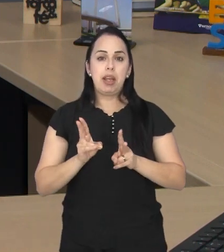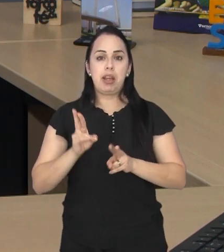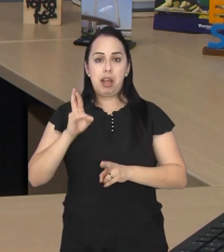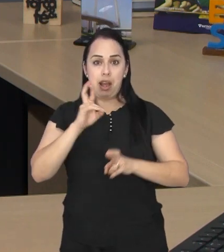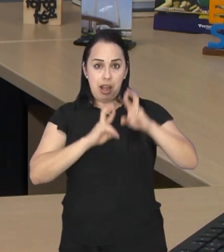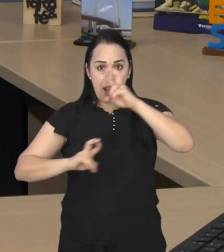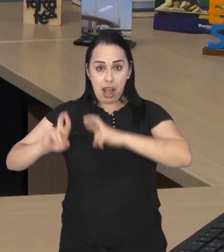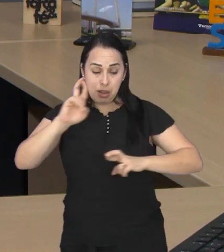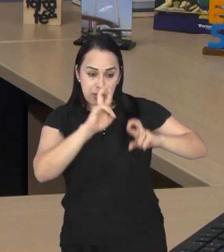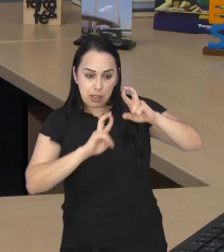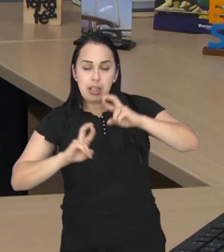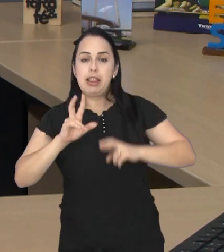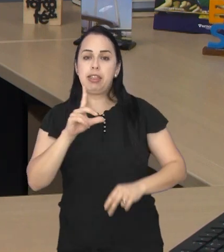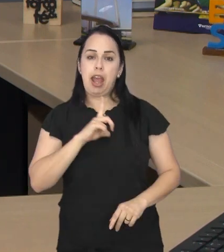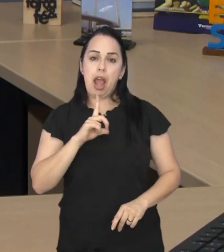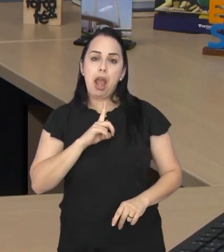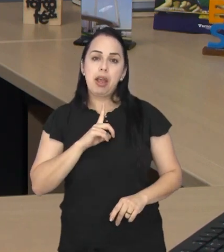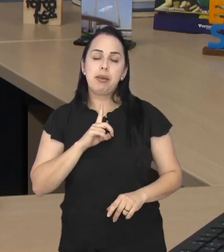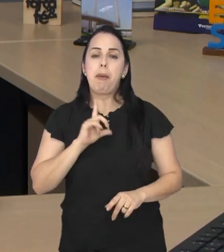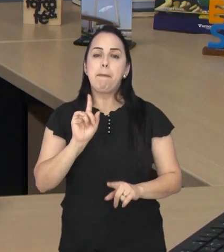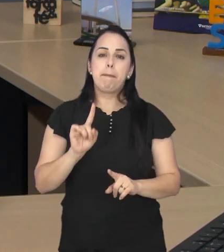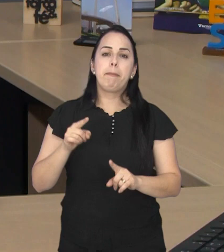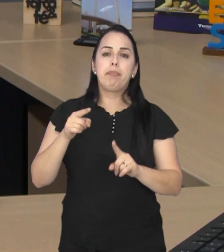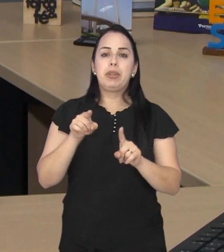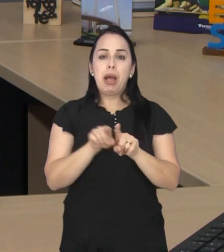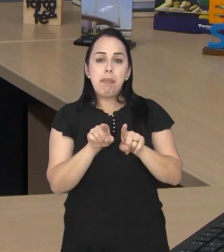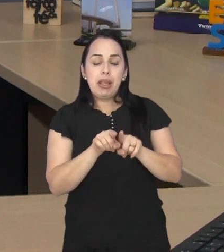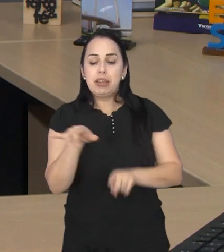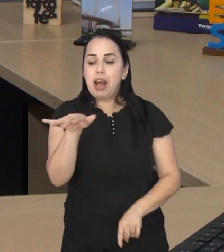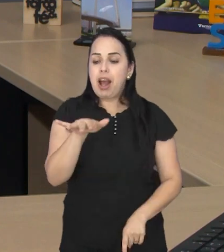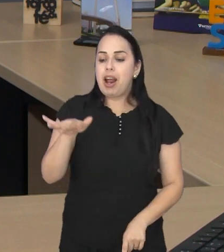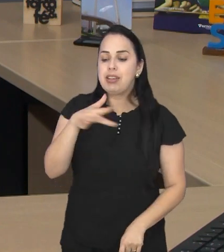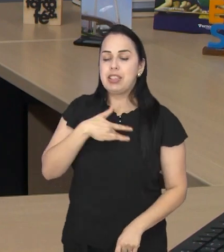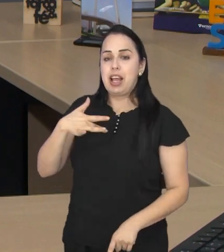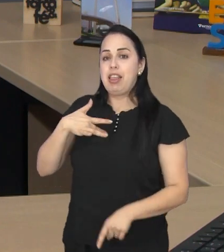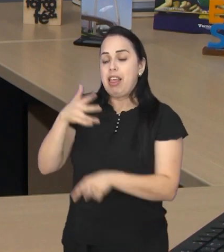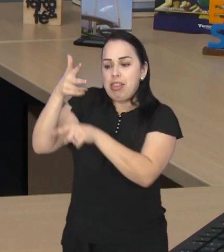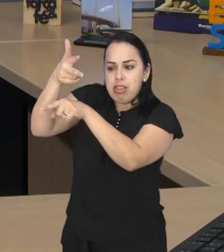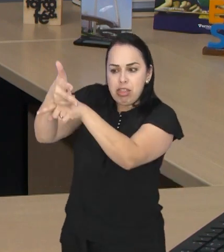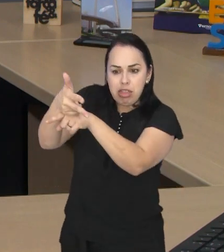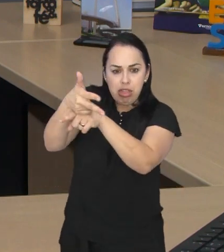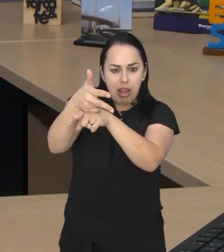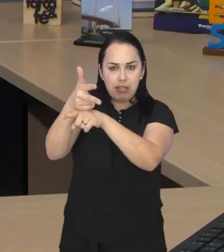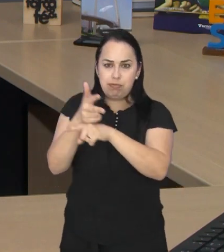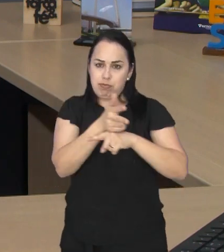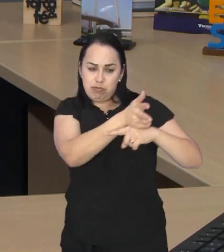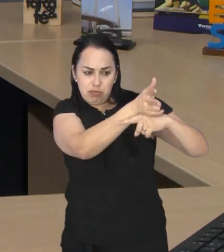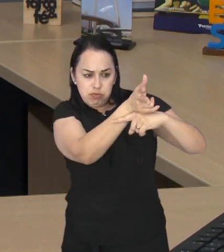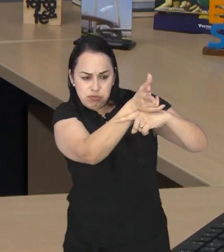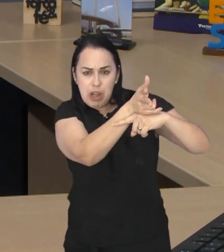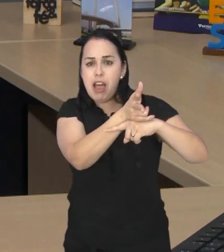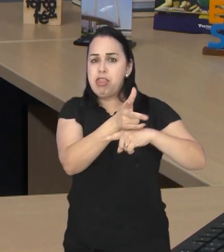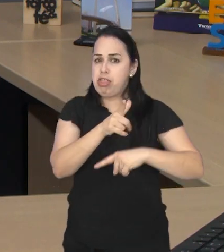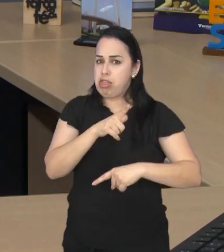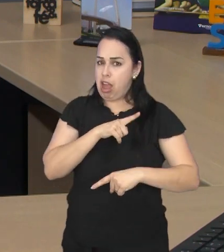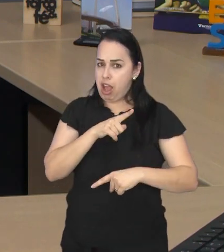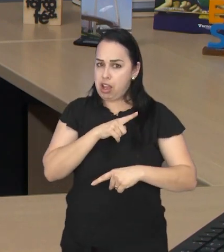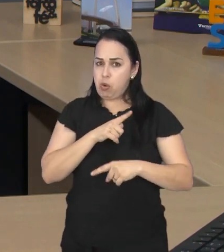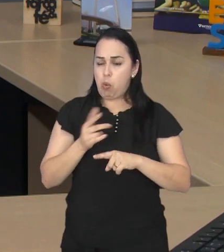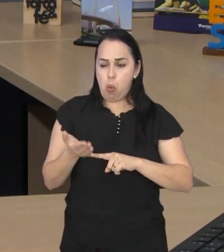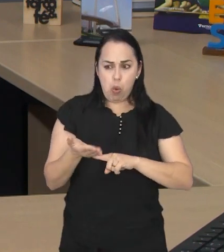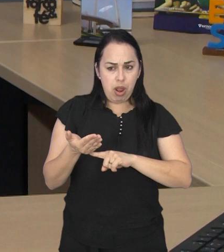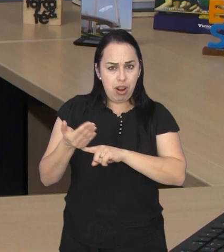sendo realizada pela nossa Guarda Civil Municipal, como também todas as unidades da saúde possuem as câmeras do Centro de Segurança e Inteligência,